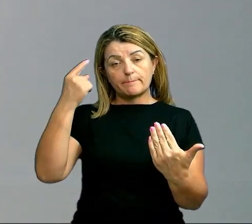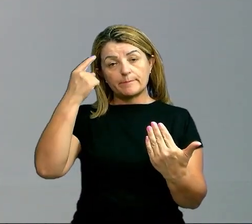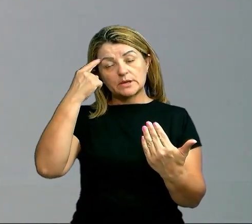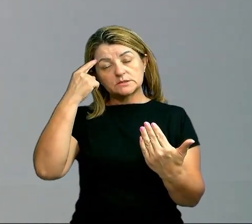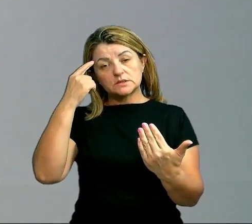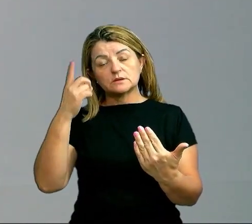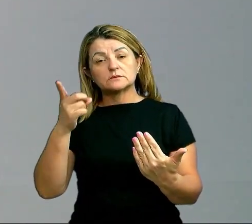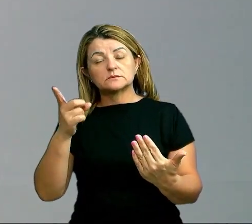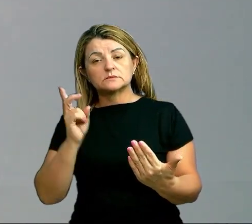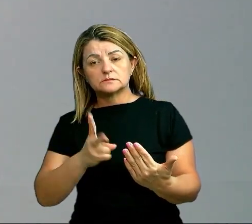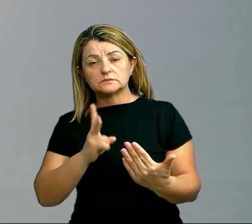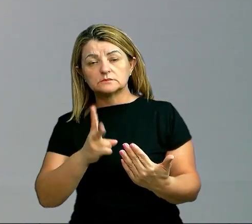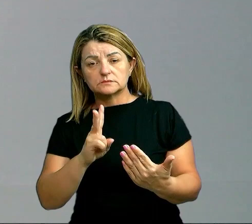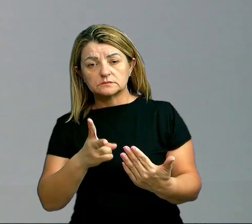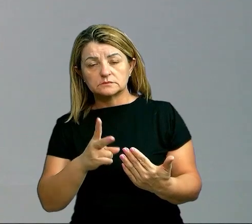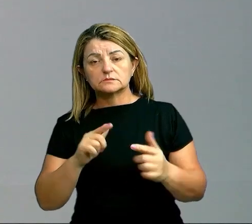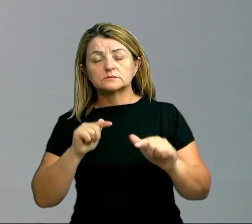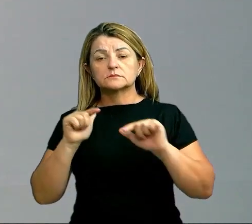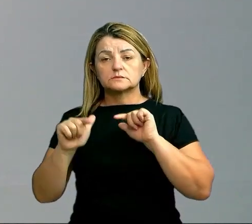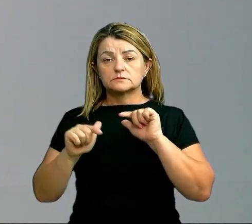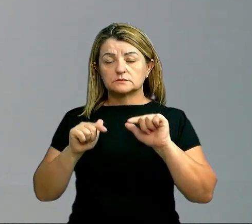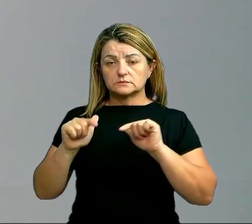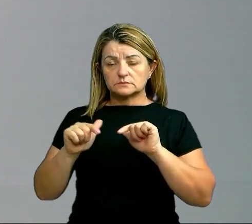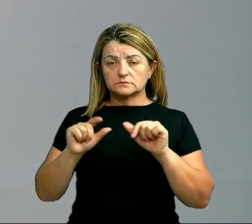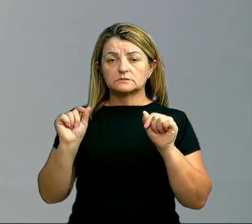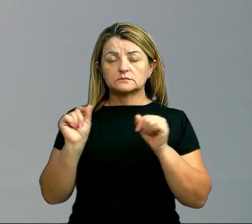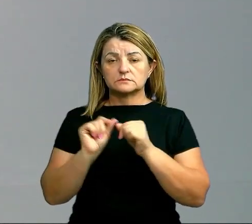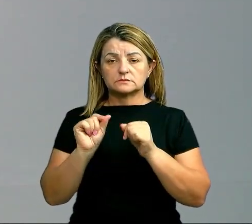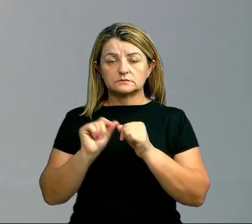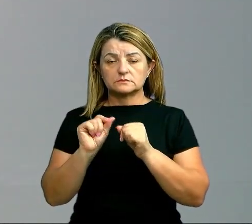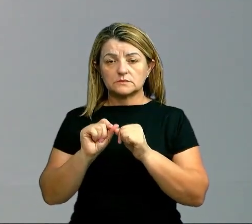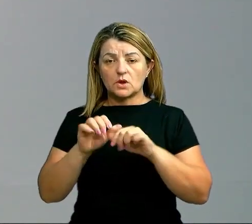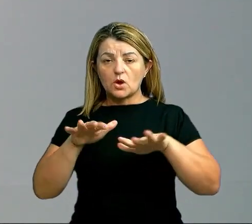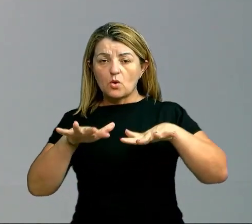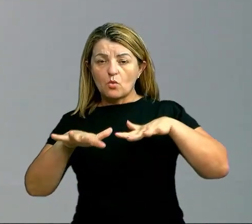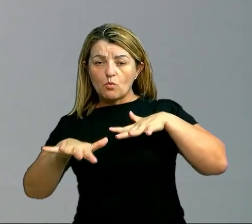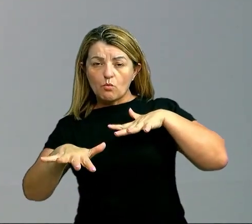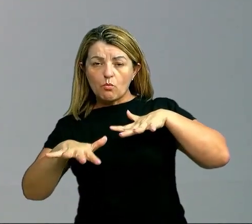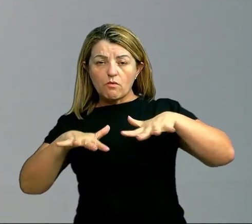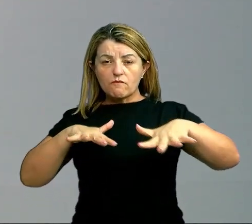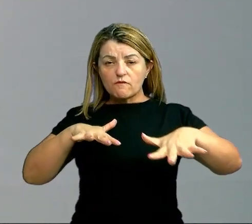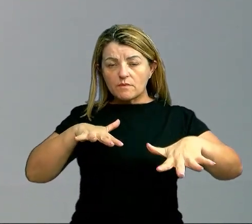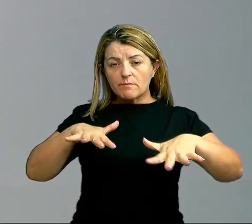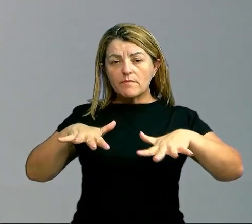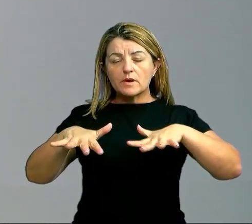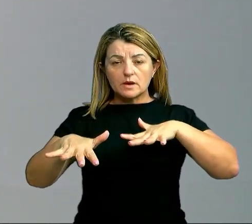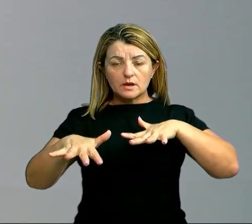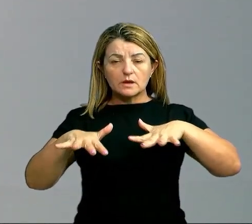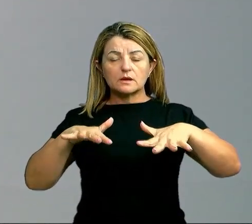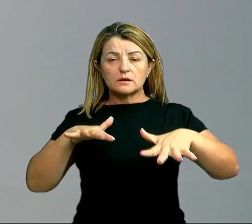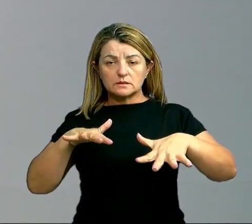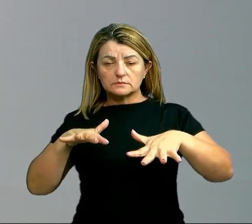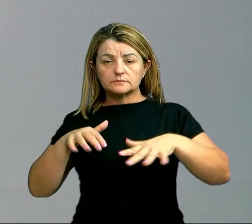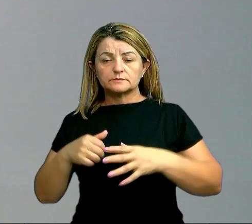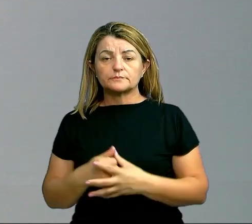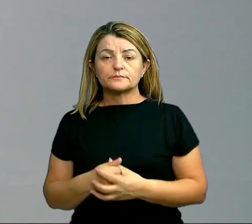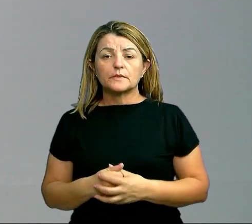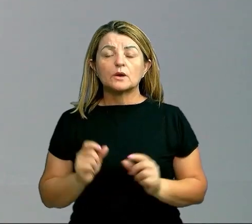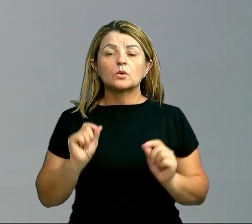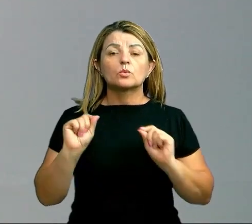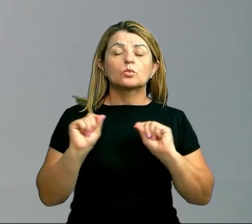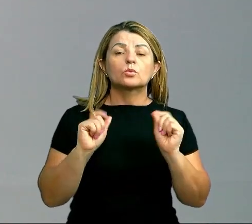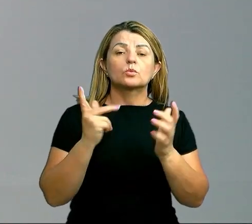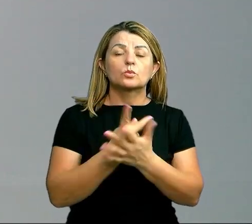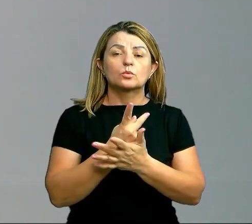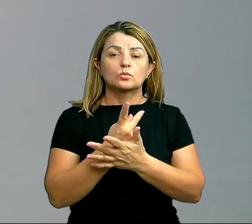toda vez que você exerce trabalho ou seja realiza um movimento energia de uma determinada usina o que é que está